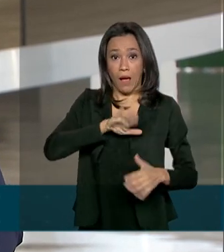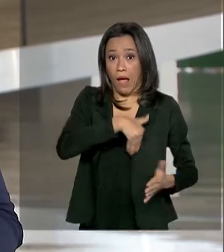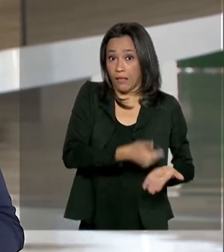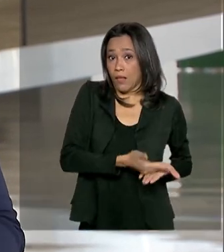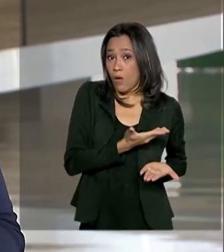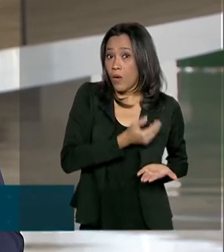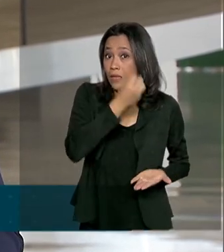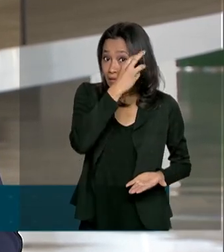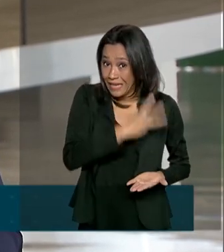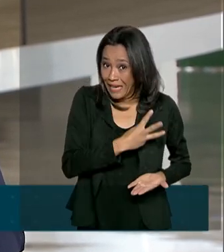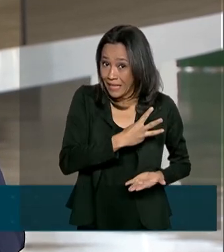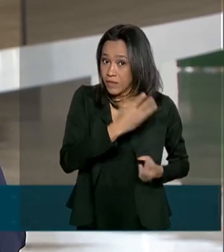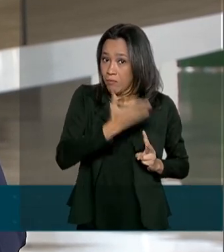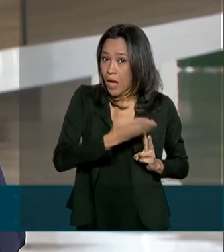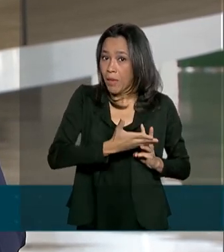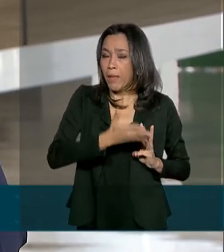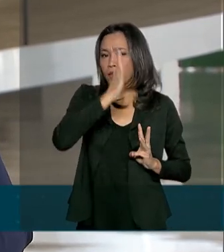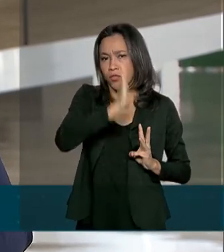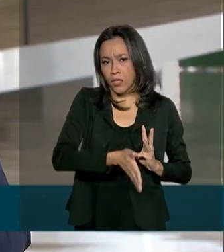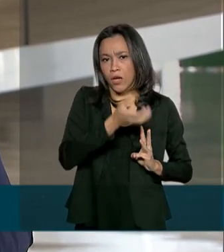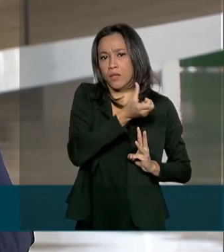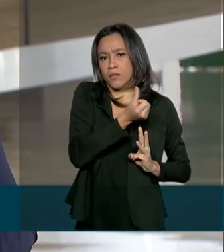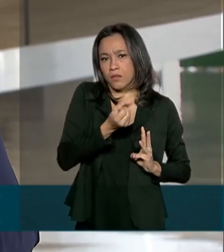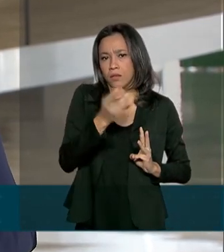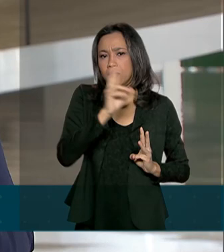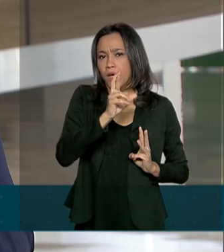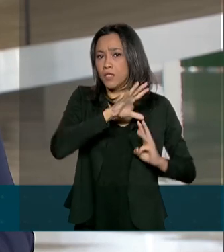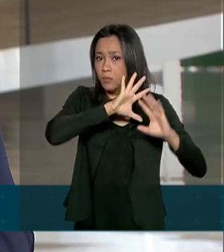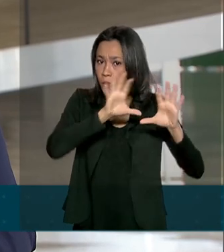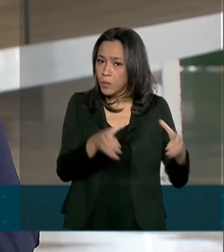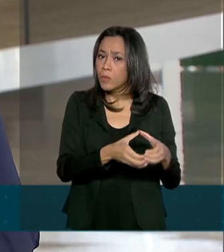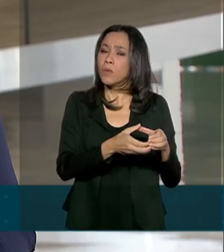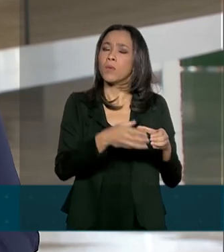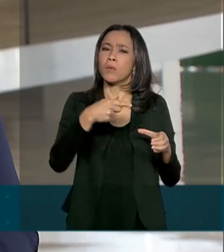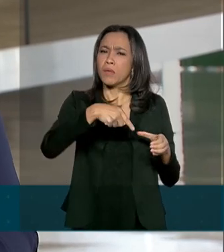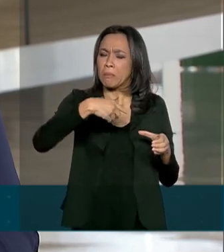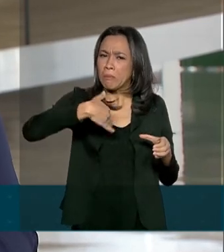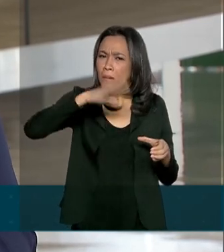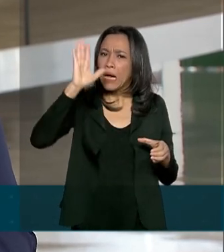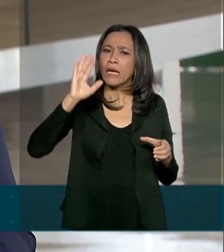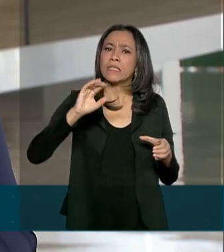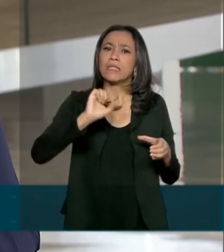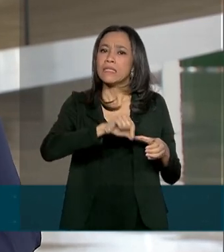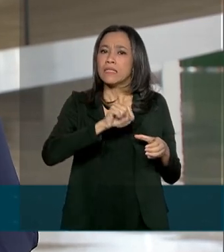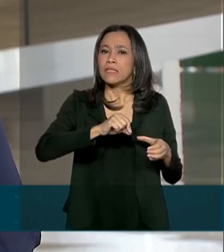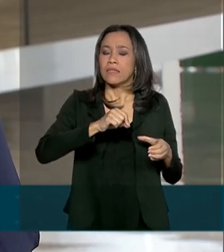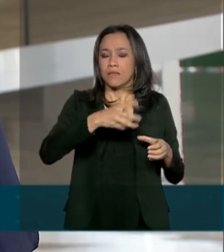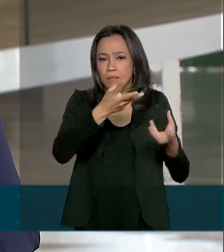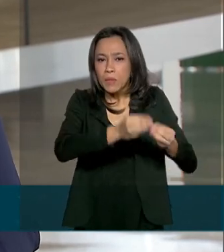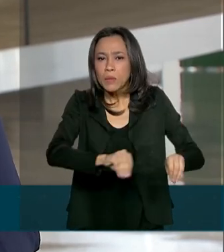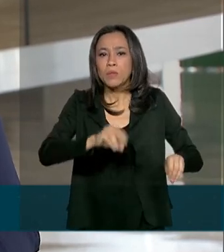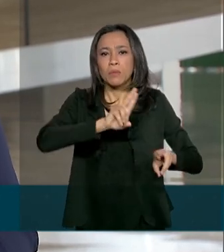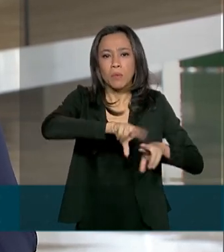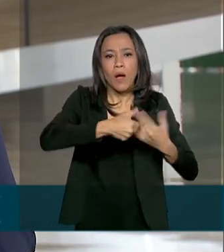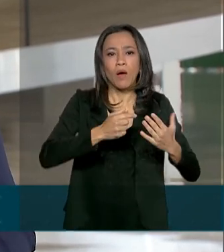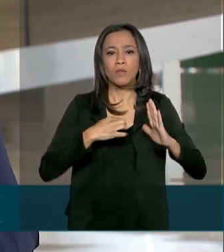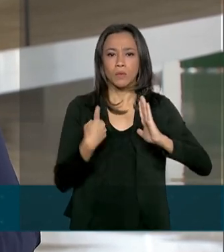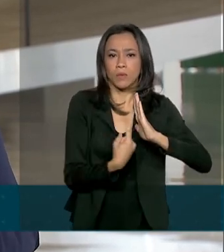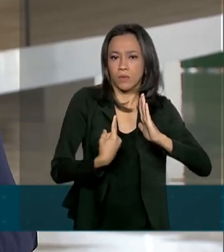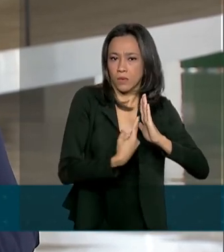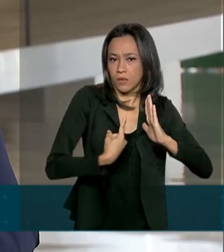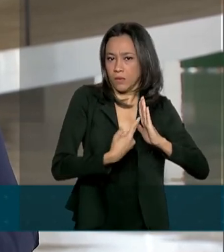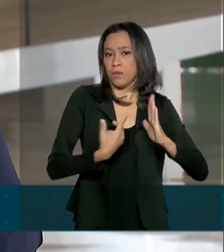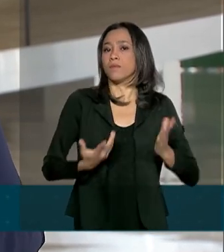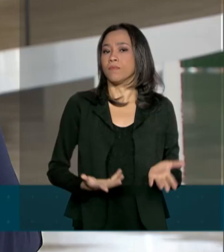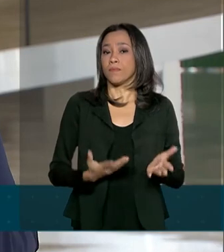parcelas de R 600 foram pagas para aquele grupo mais afetado com o distanciamento social por causa da pandemia do novo coronavírus.